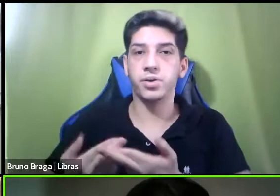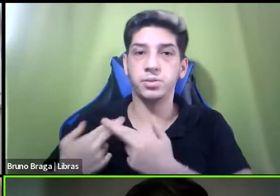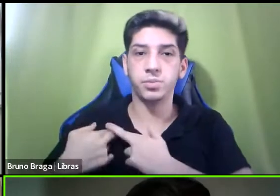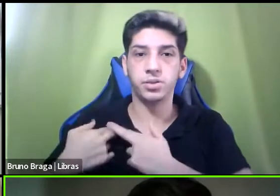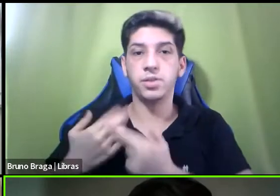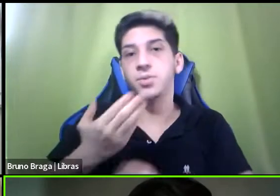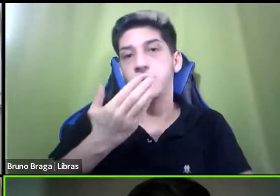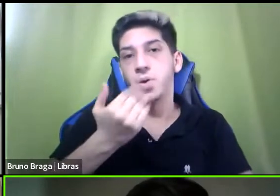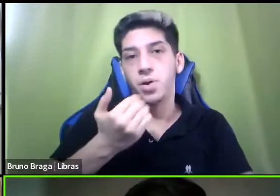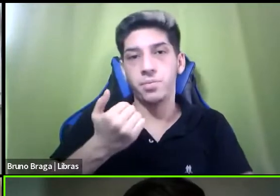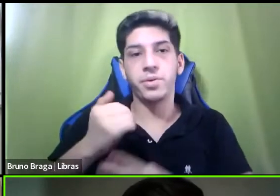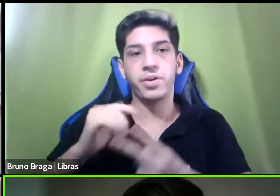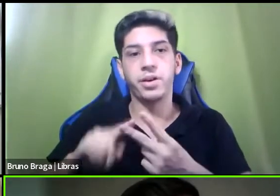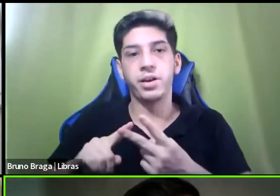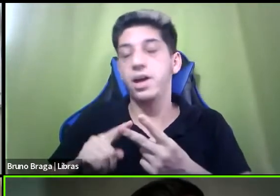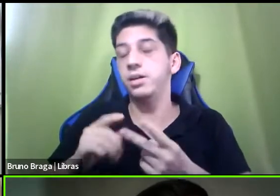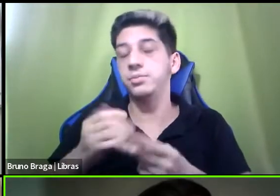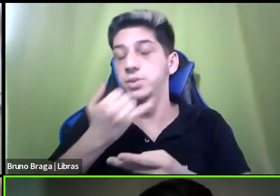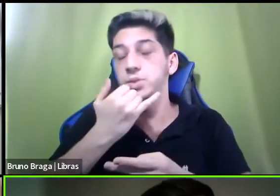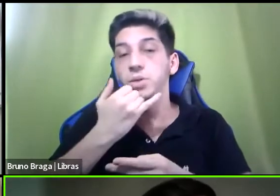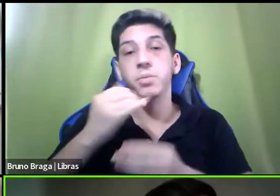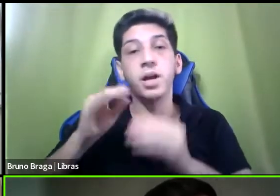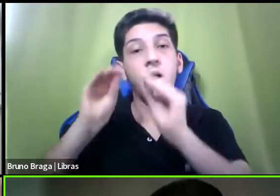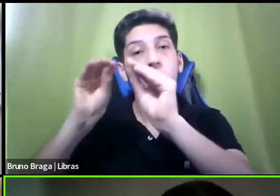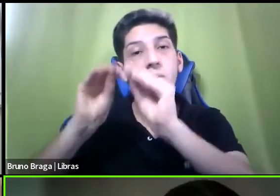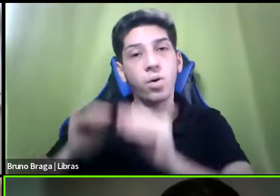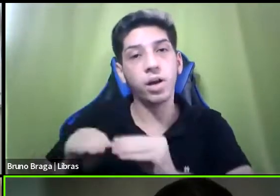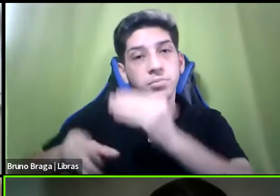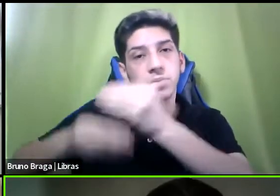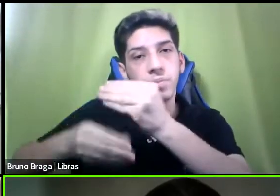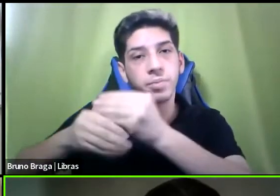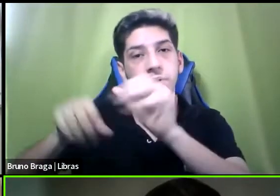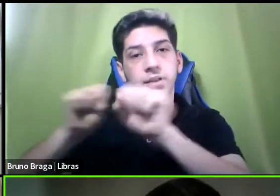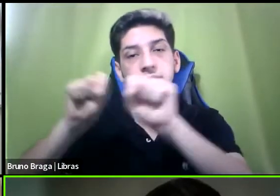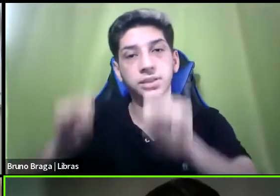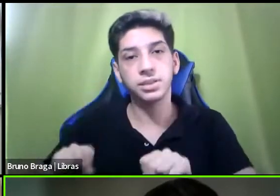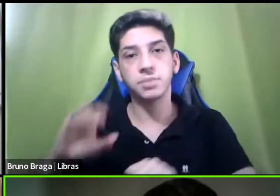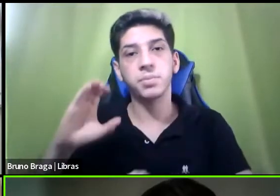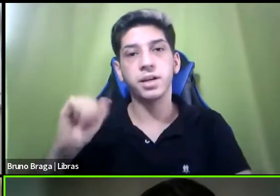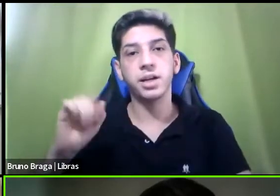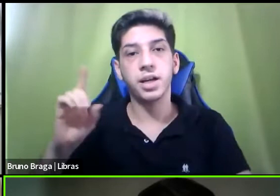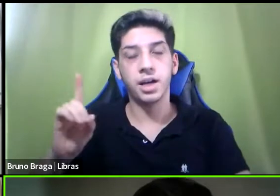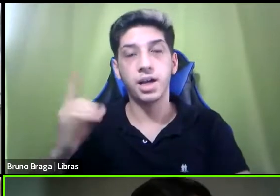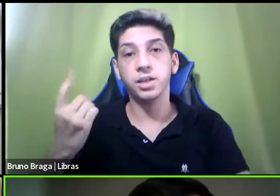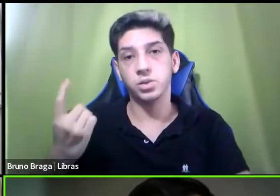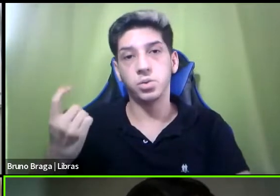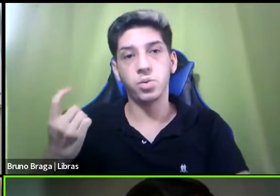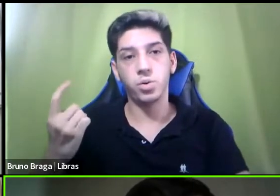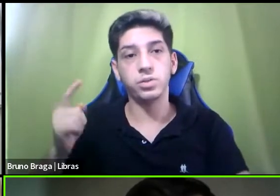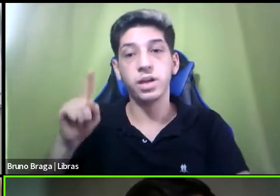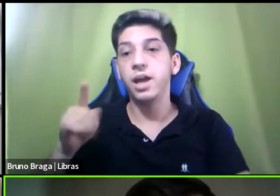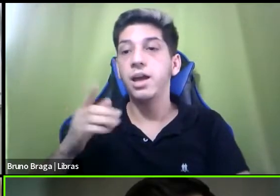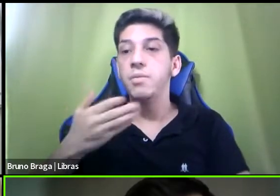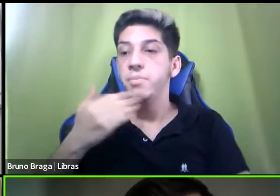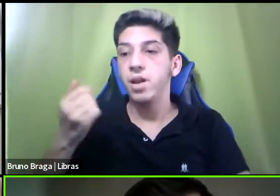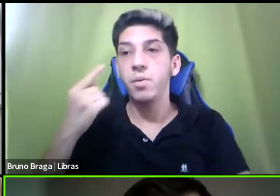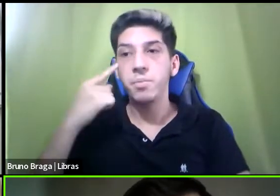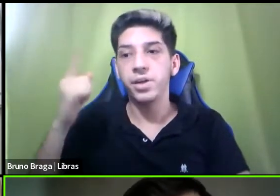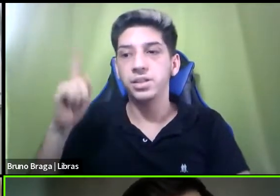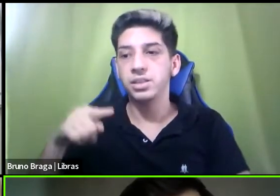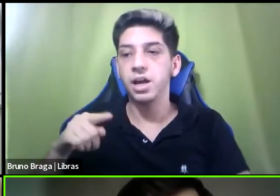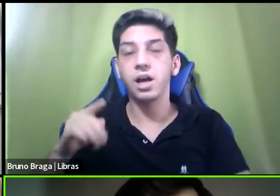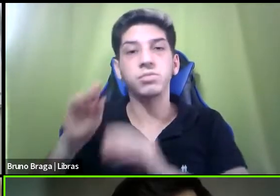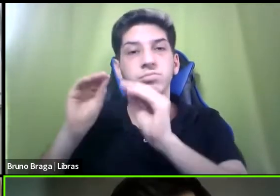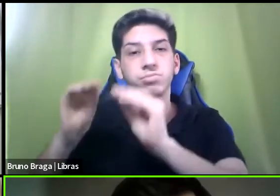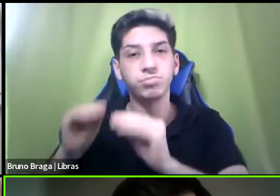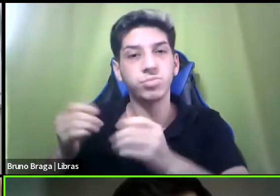atualização e o cadastro do Cade Único elas preferem manter o Cade Único desatualizado e no início da pandemia essa subnotificação